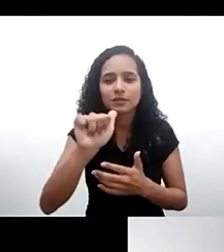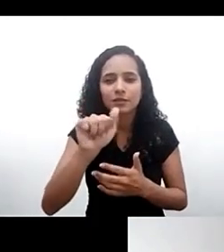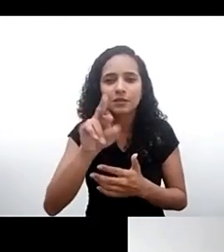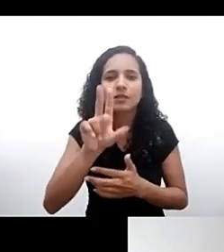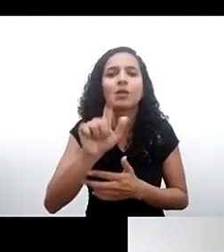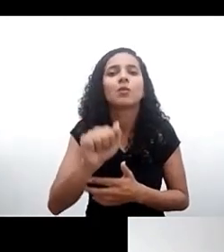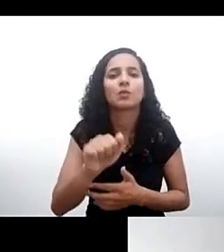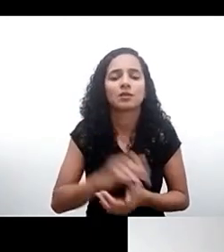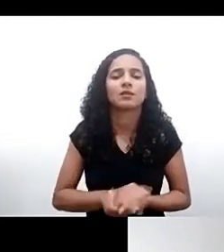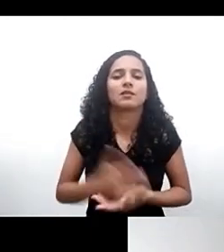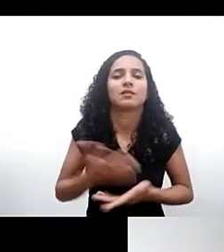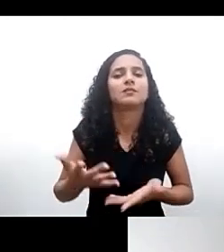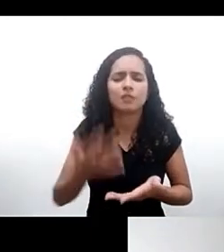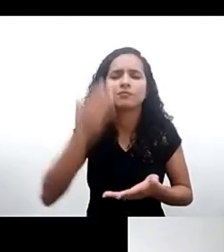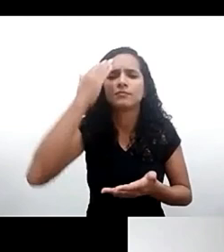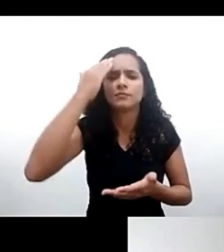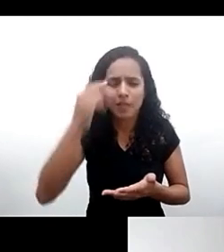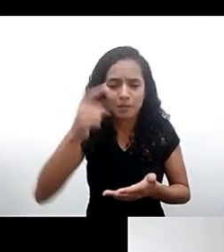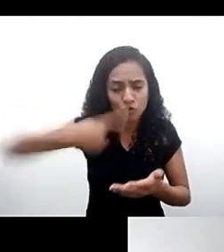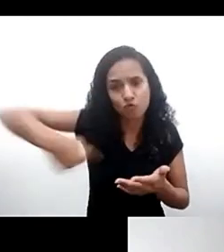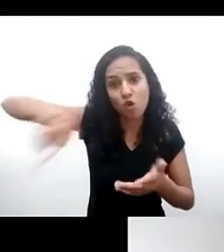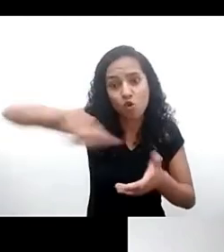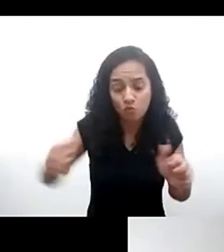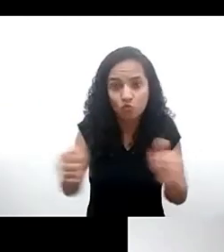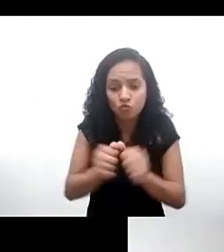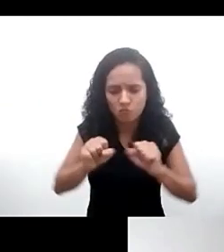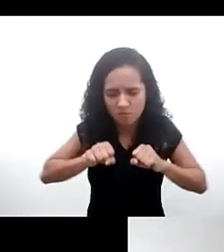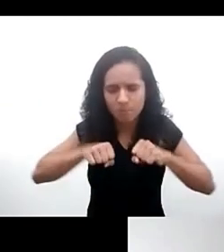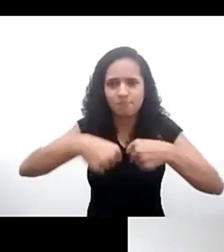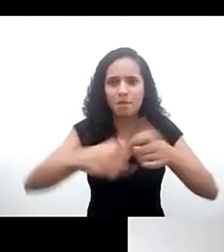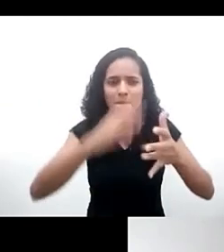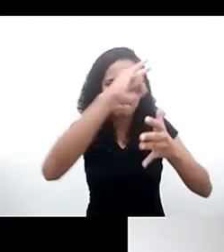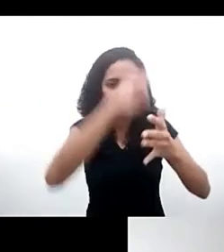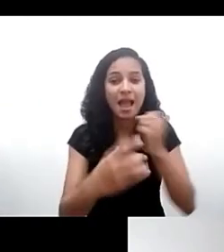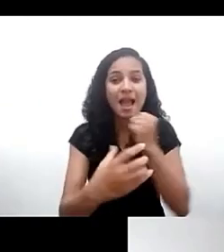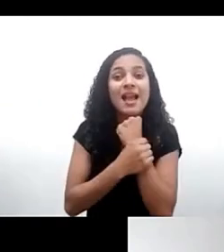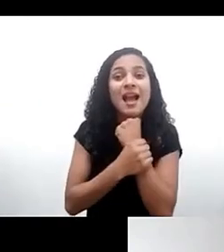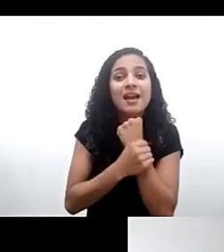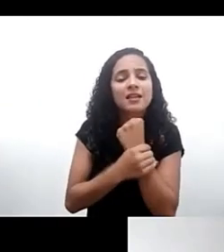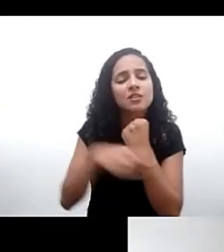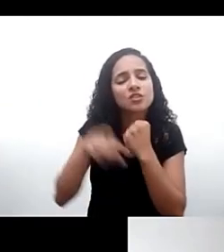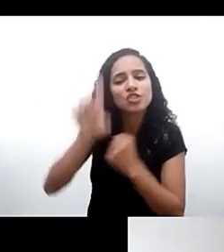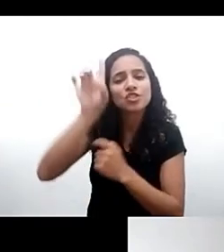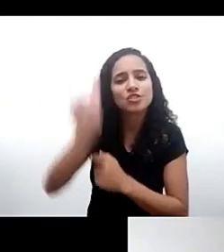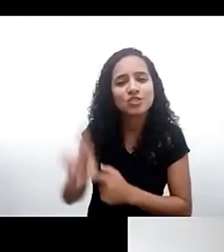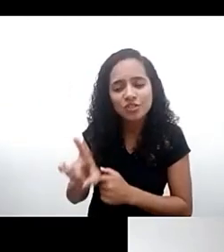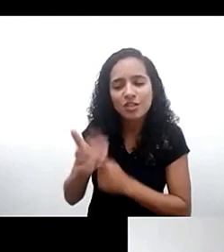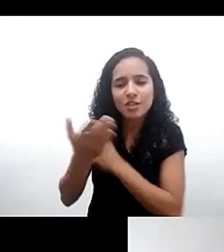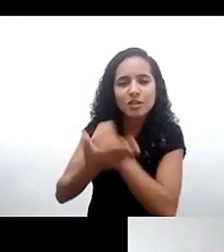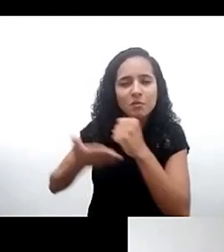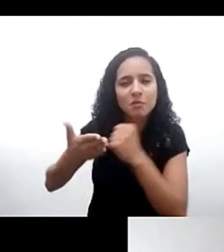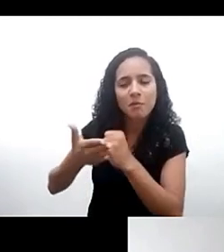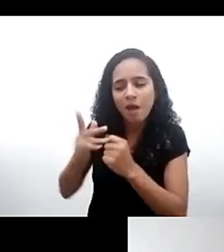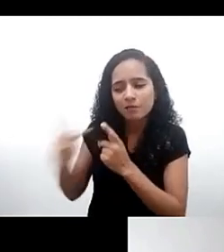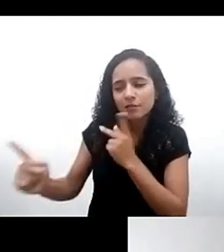dúvida esse esforço conjunto de implementar garantir os direitos fundamentais humanos de crianças